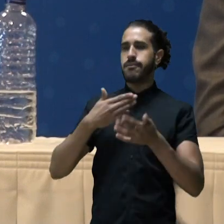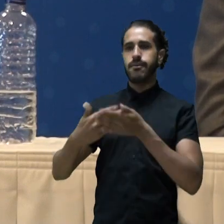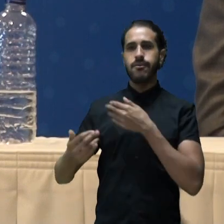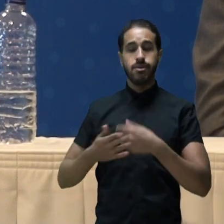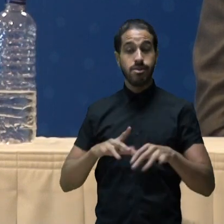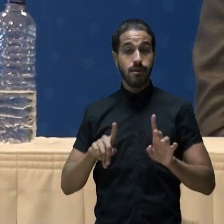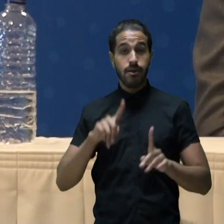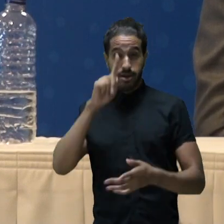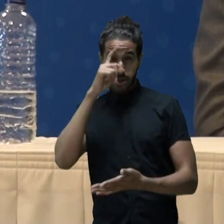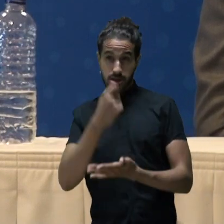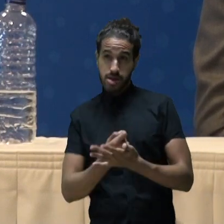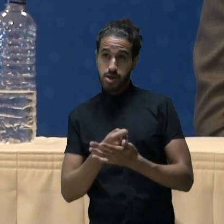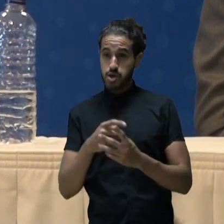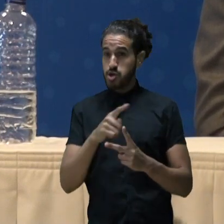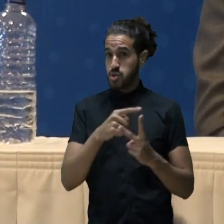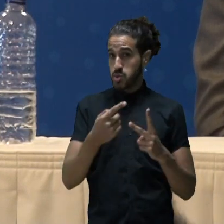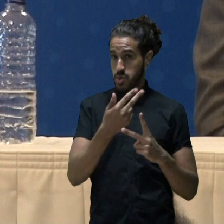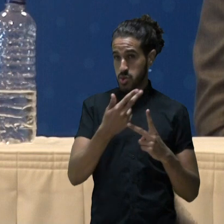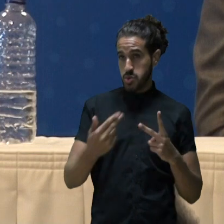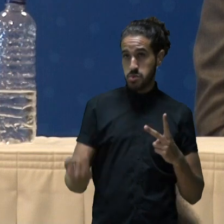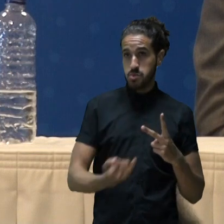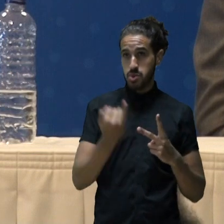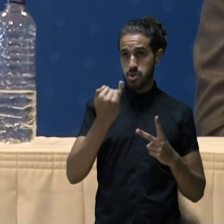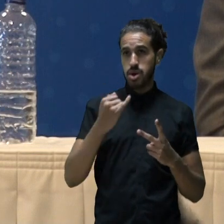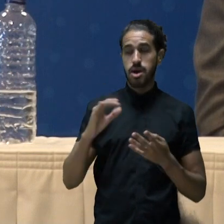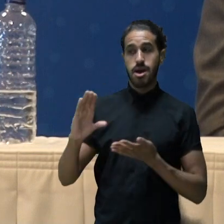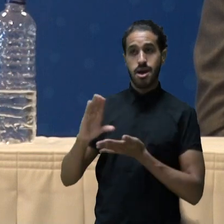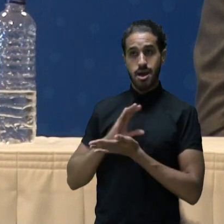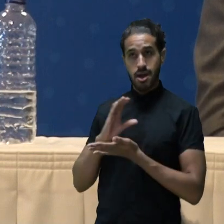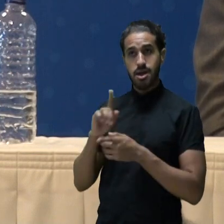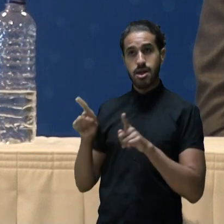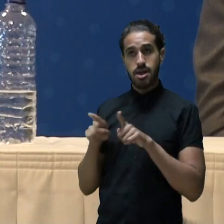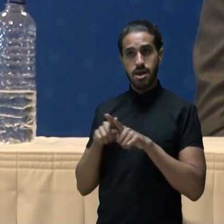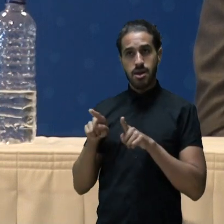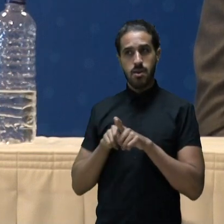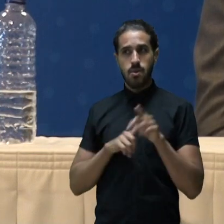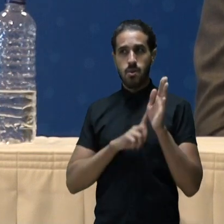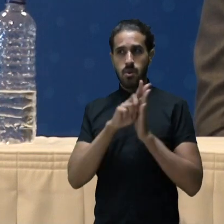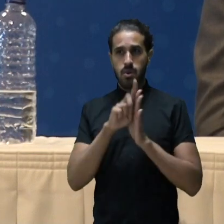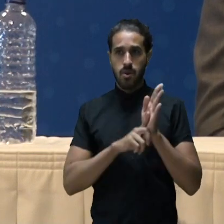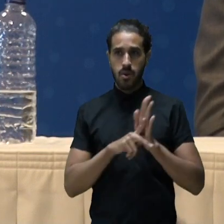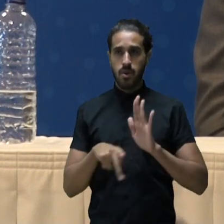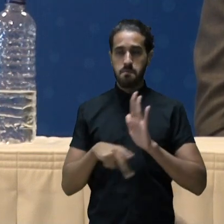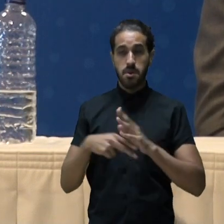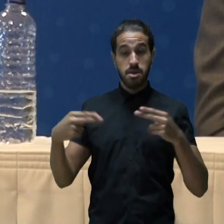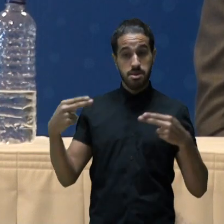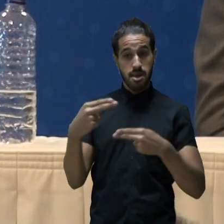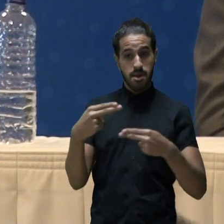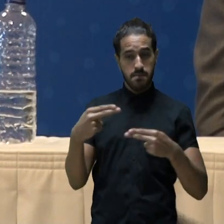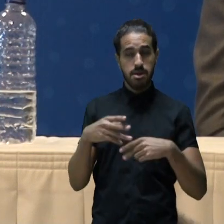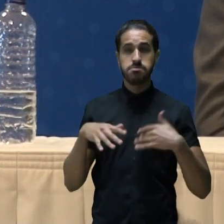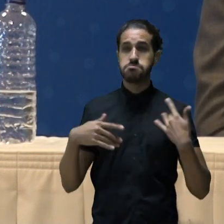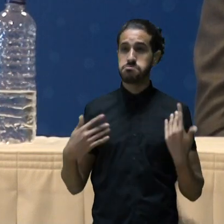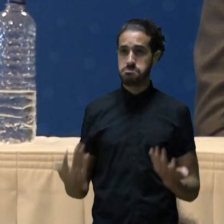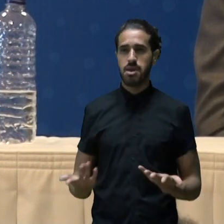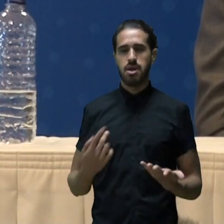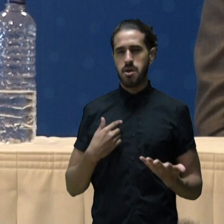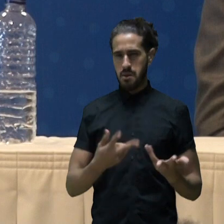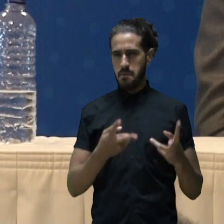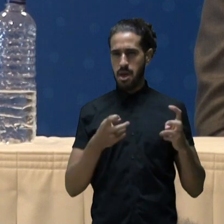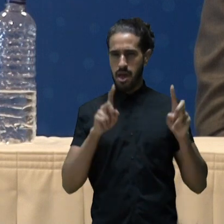é uma escolha que usa dois vetores, o recebimento e também uma pesquisa do SEBRAE. Então,